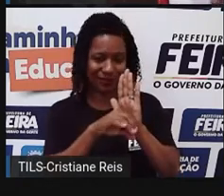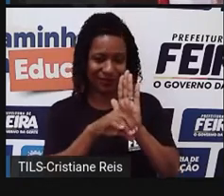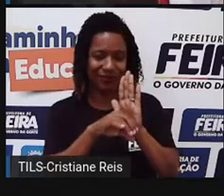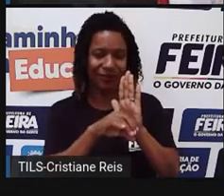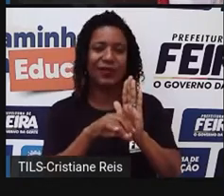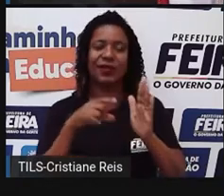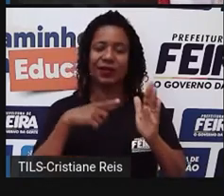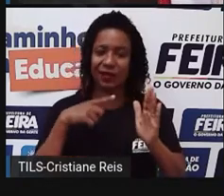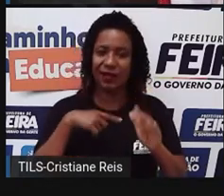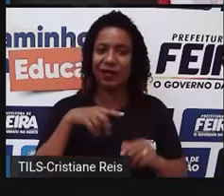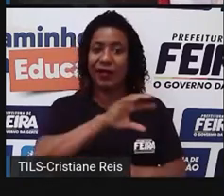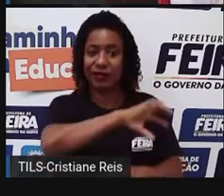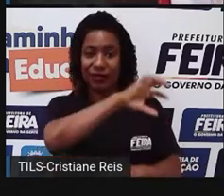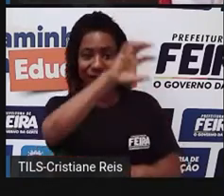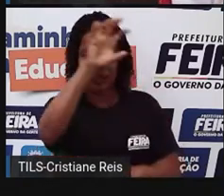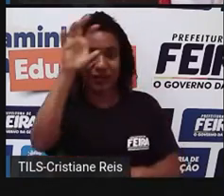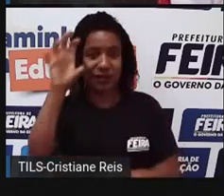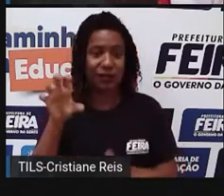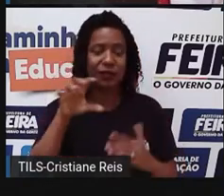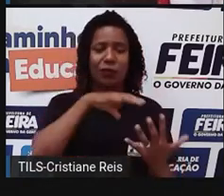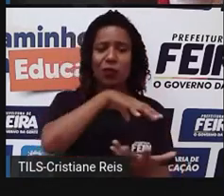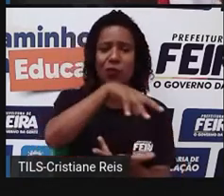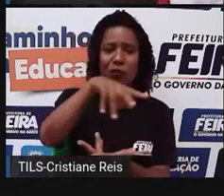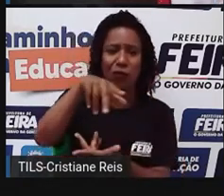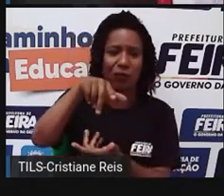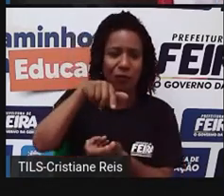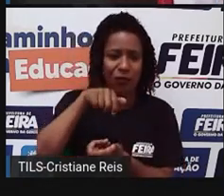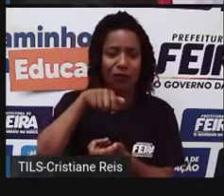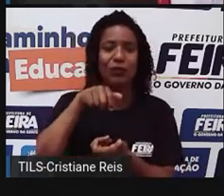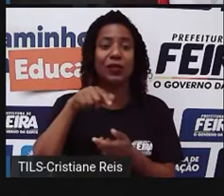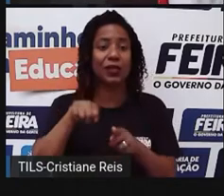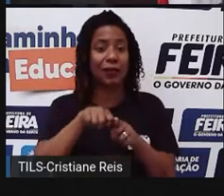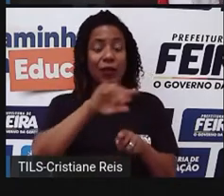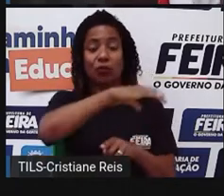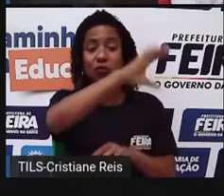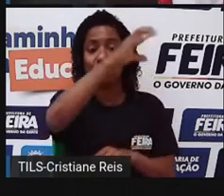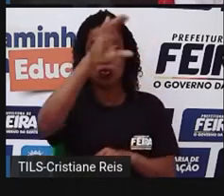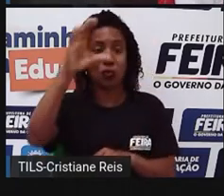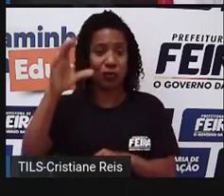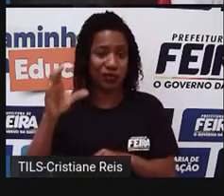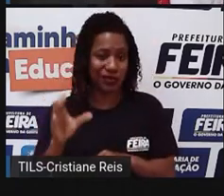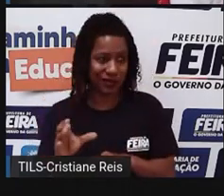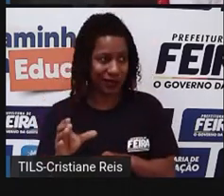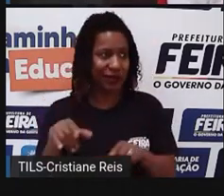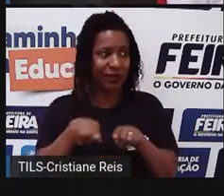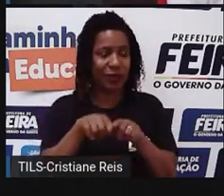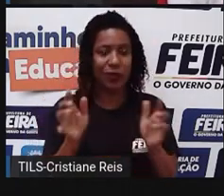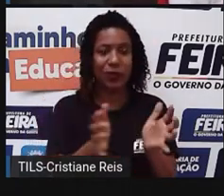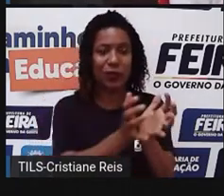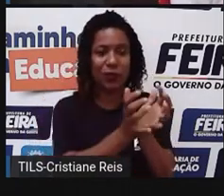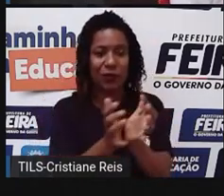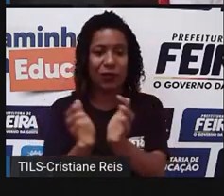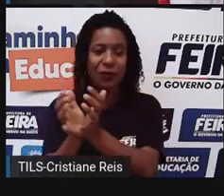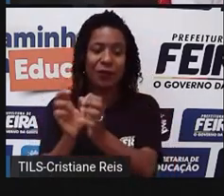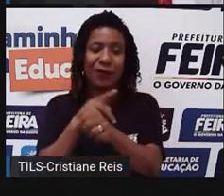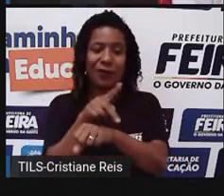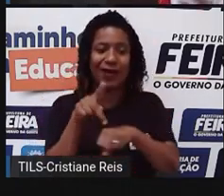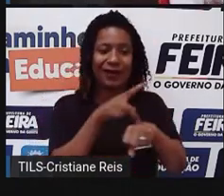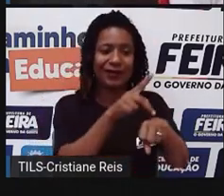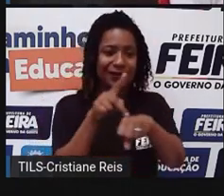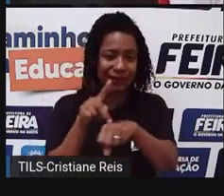regionalização, essa divisão do mundo, né, dos continentes, o agrupamento desses países,